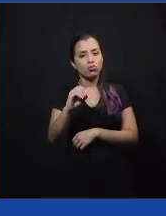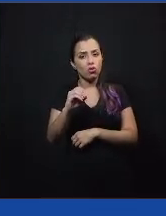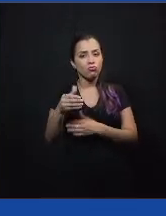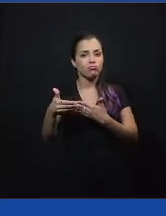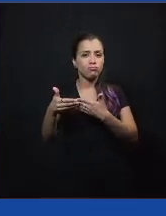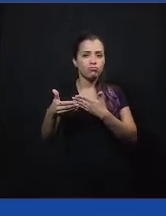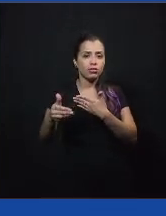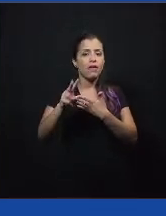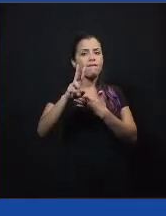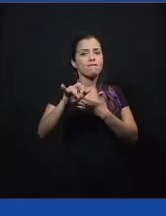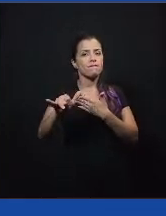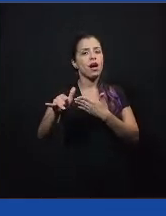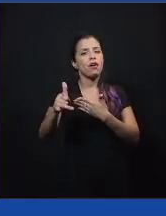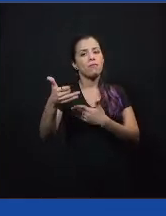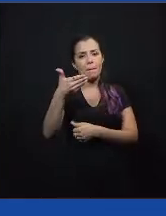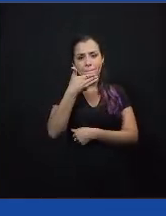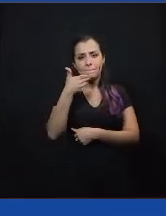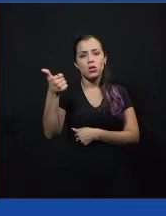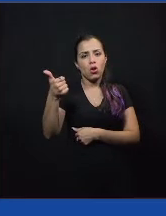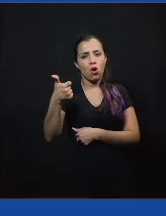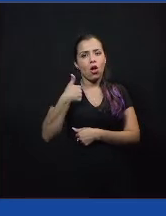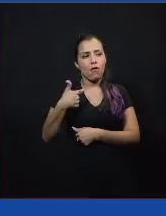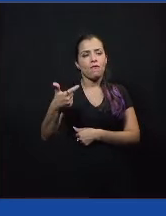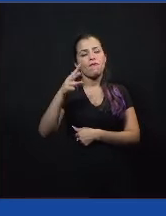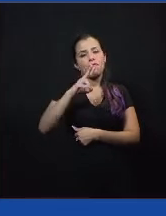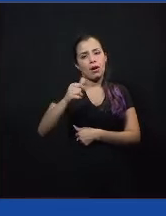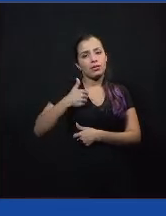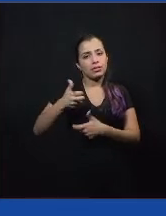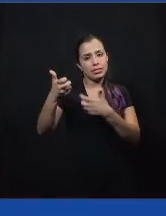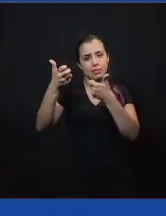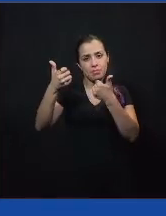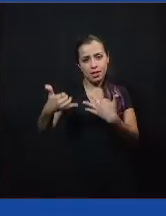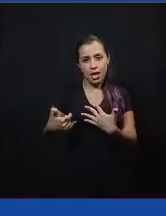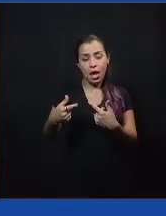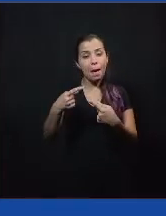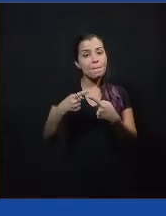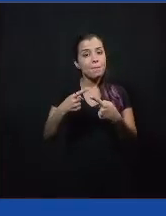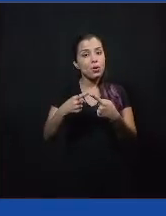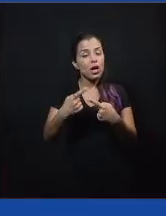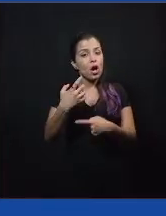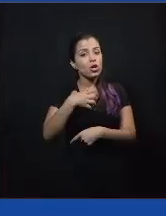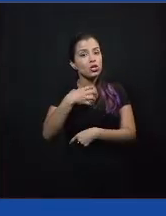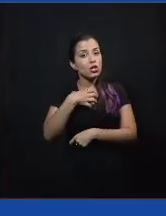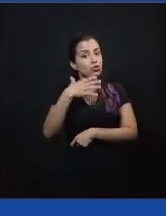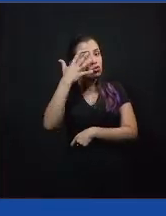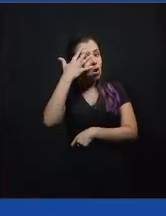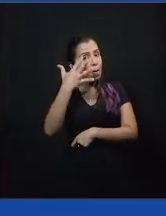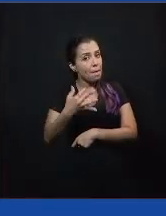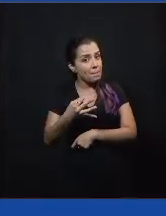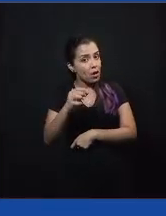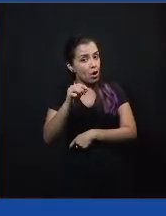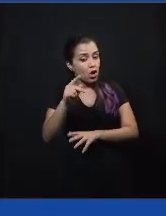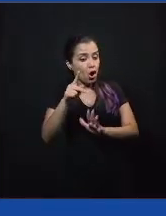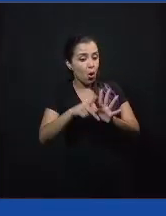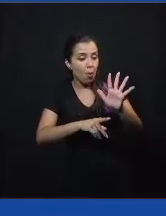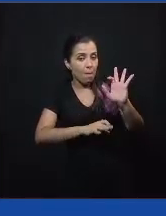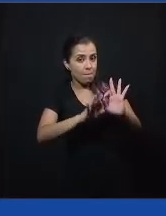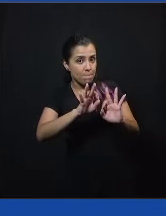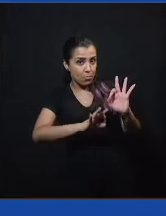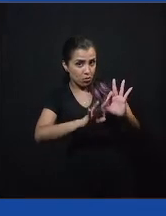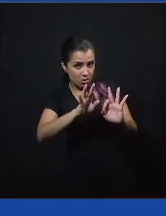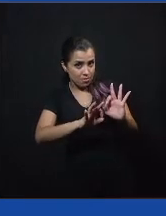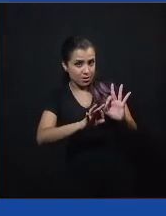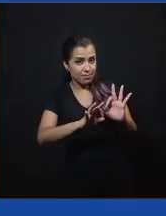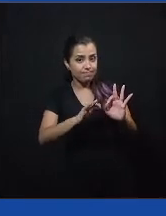explicando, porque a gente também entende que algum... O programa também precisa, muitas vezes, ser desenhado ao vivo. A gente não sabe o que vai